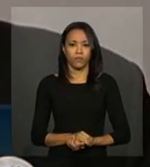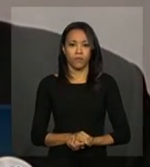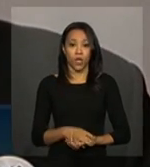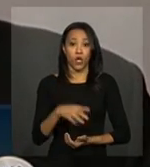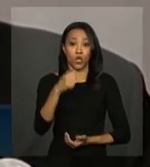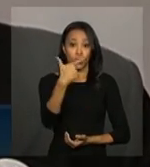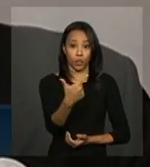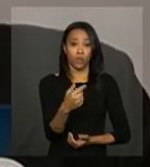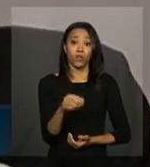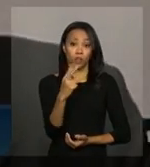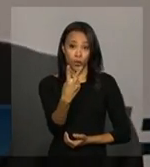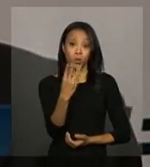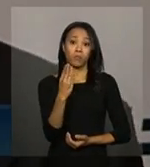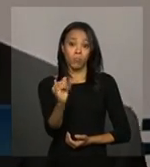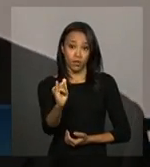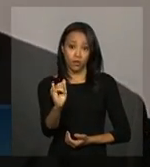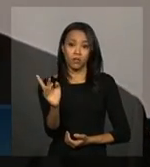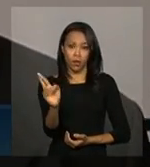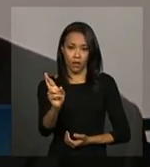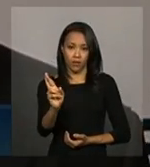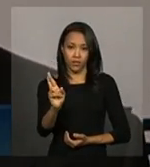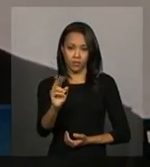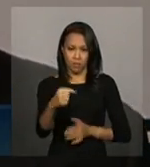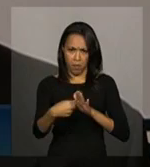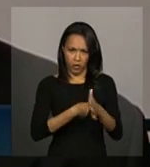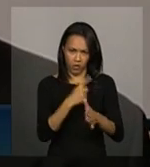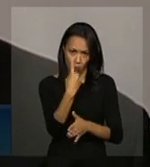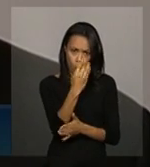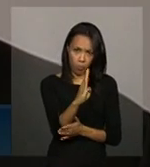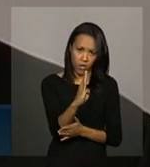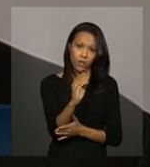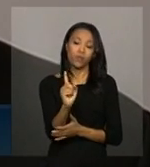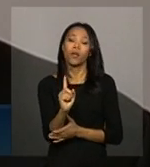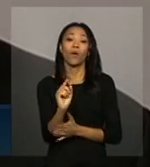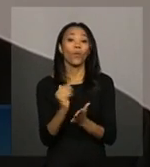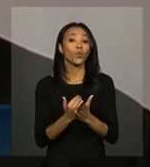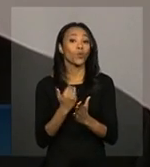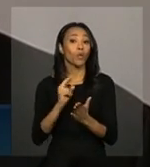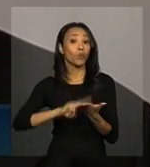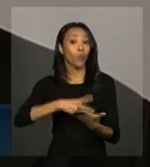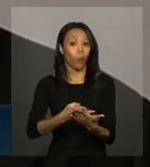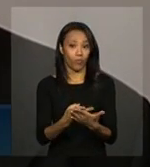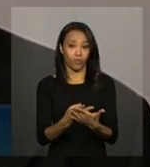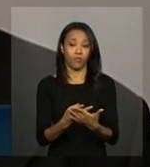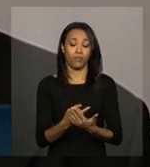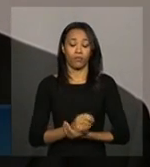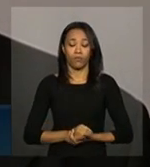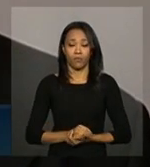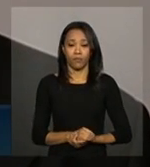É dois bilhões de reais, é É, em torno, ela perguntou se era um bilhão, eu falei, olha, em torno do dobro. É dois bilhões.